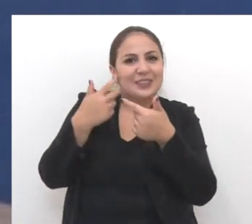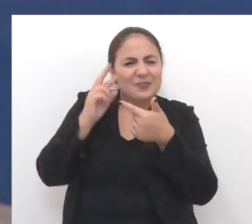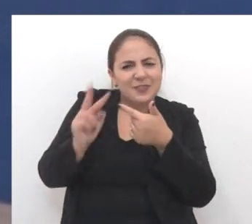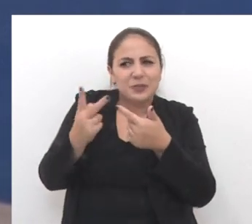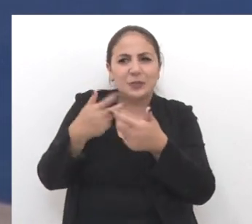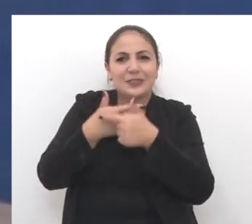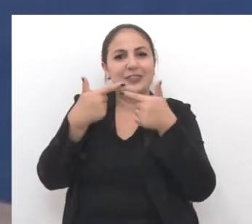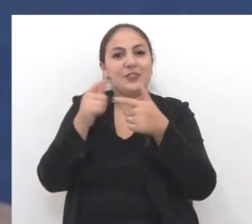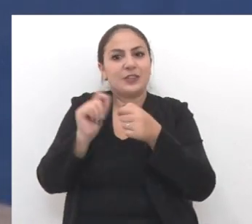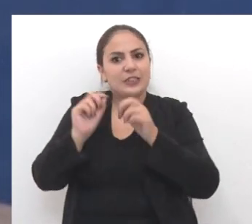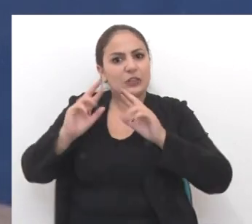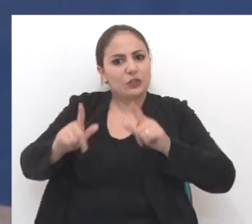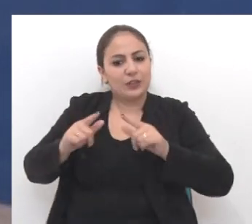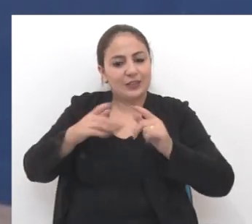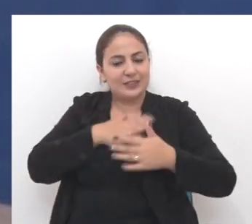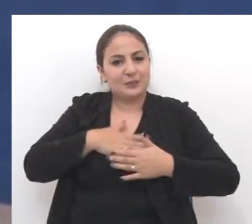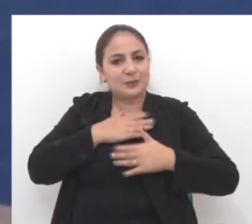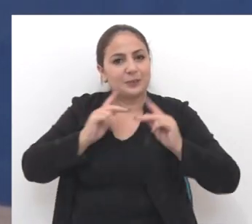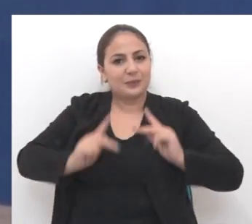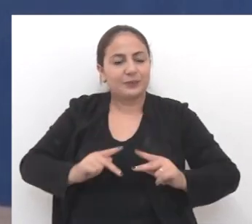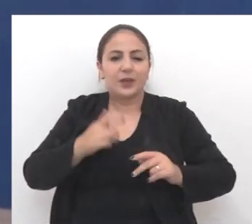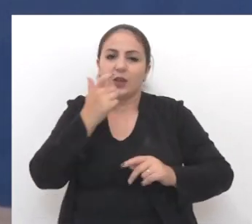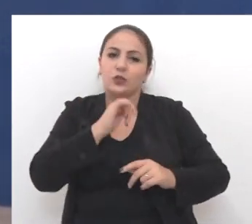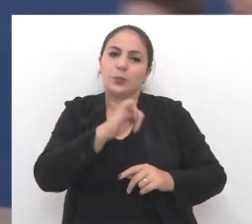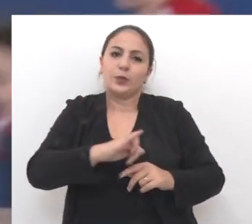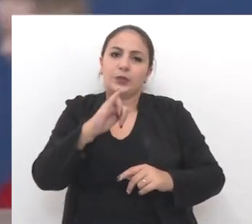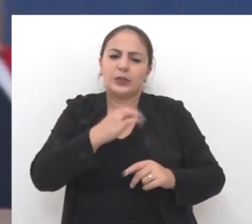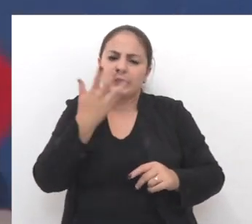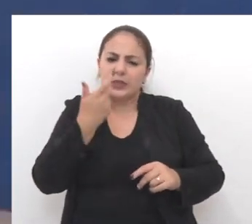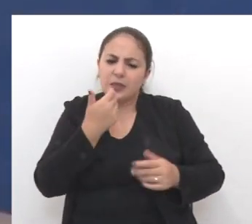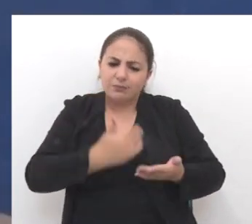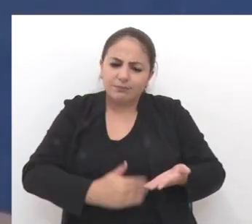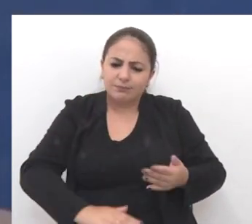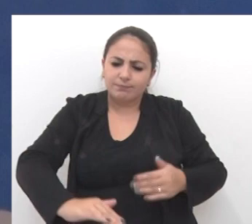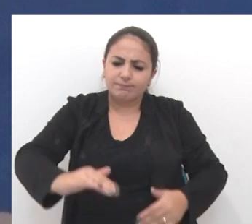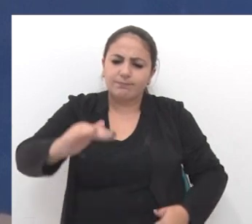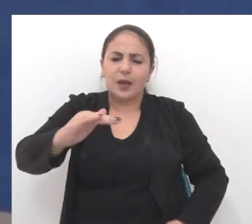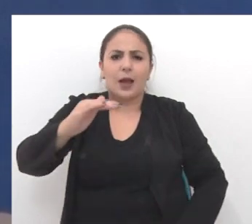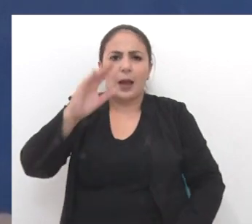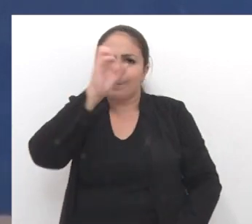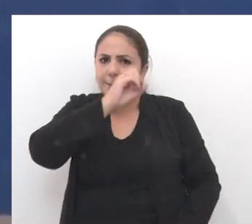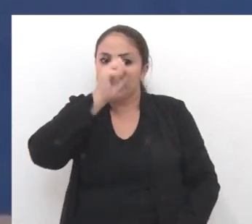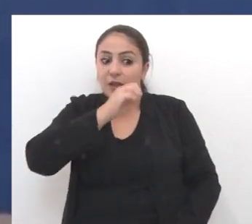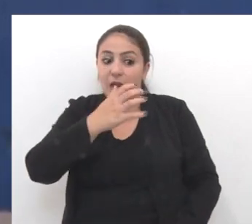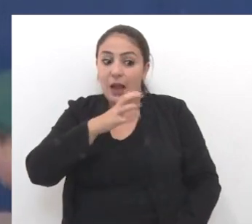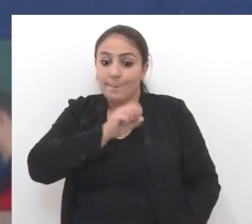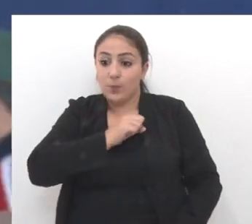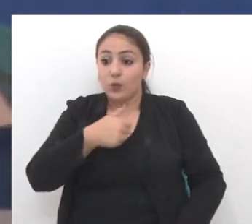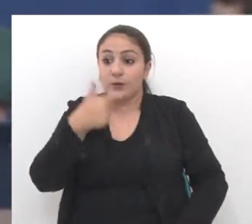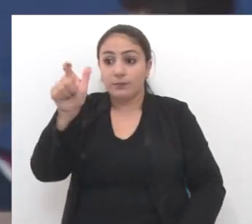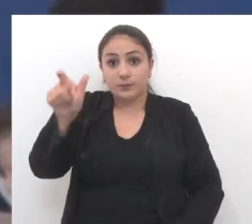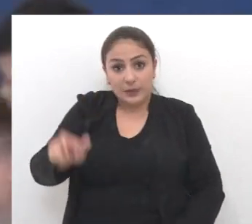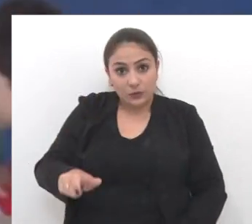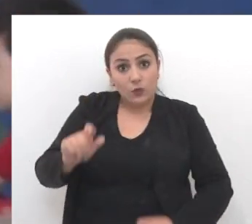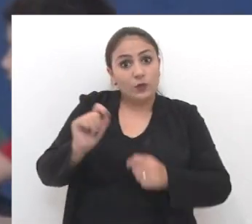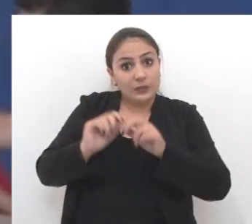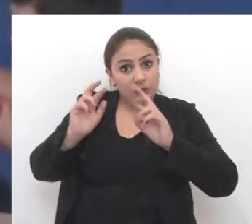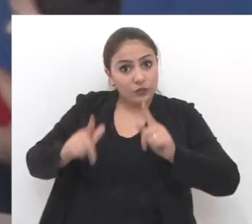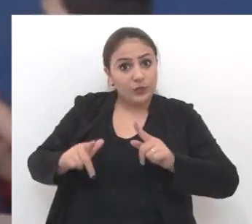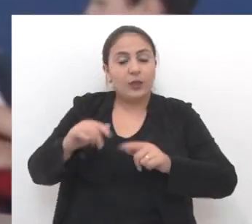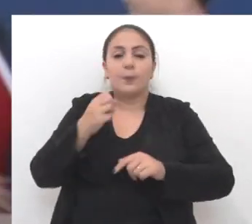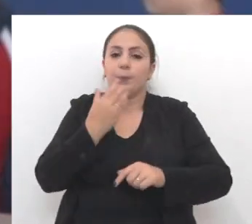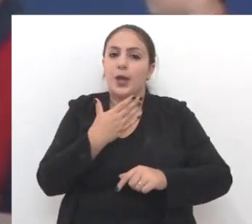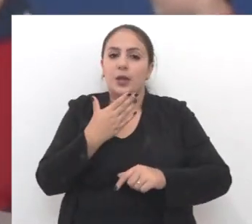sorriso. Fazer a diferença na vida do ser humano é muito importante. Eu acho que desde criança, a gente aprender que o amor ao próximo, e fazer a